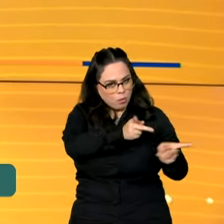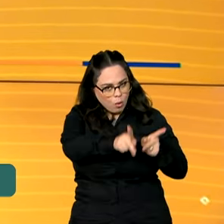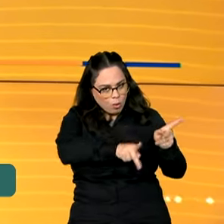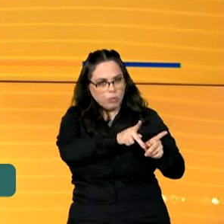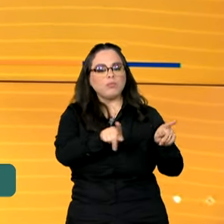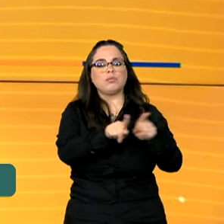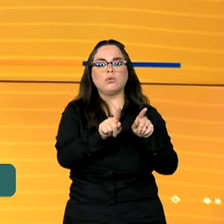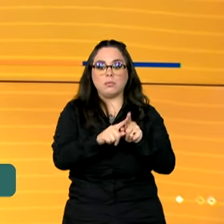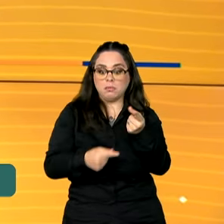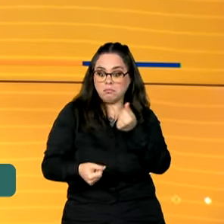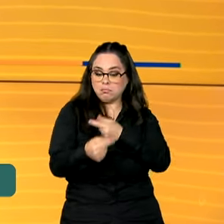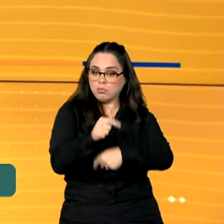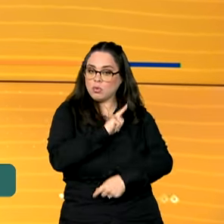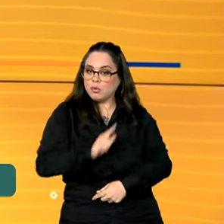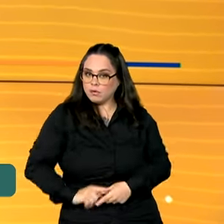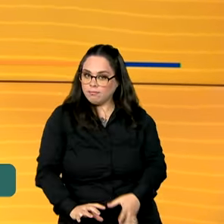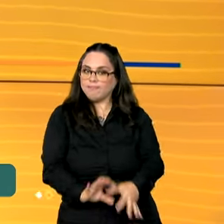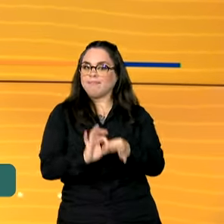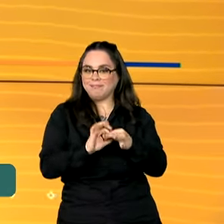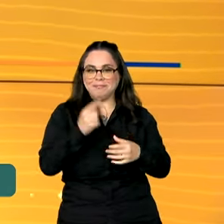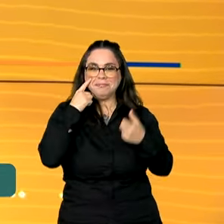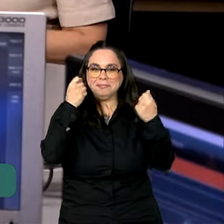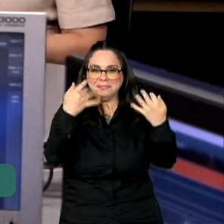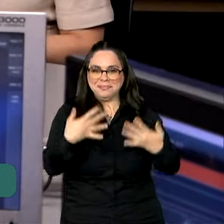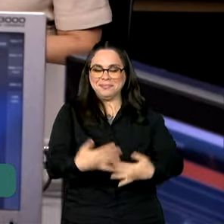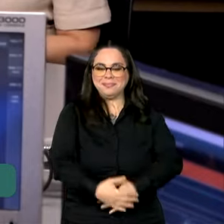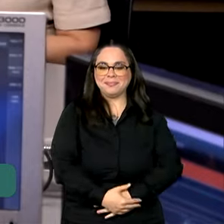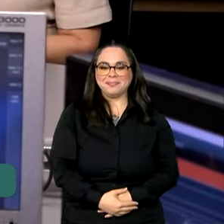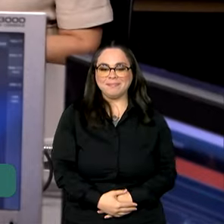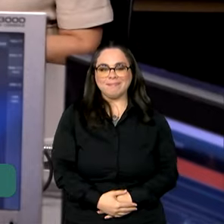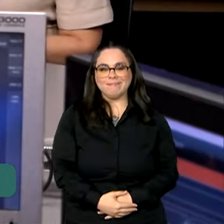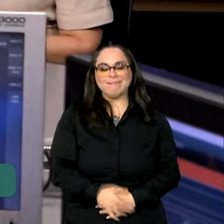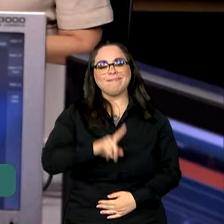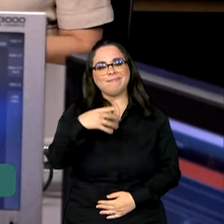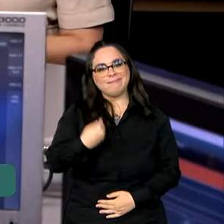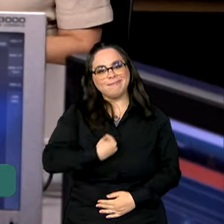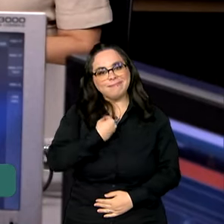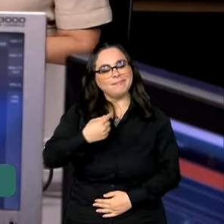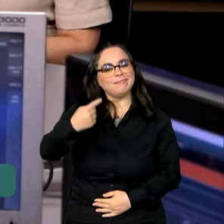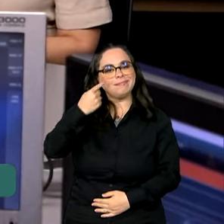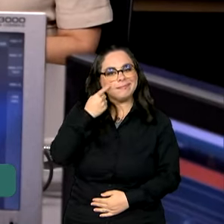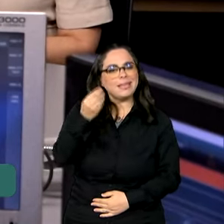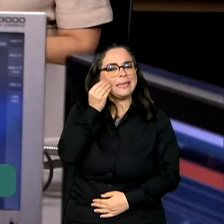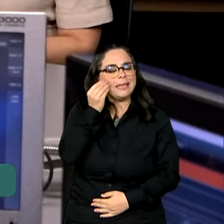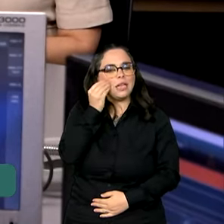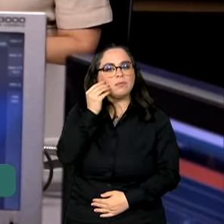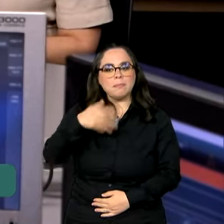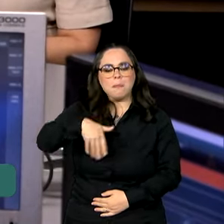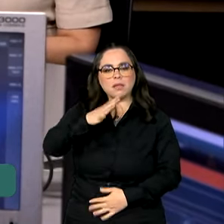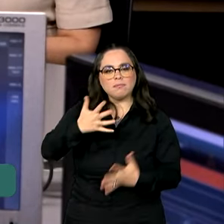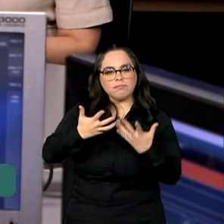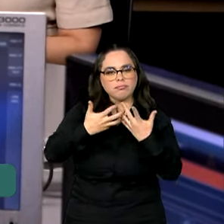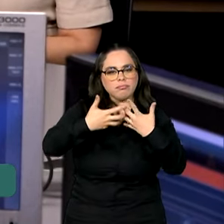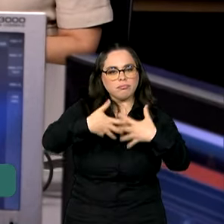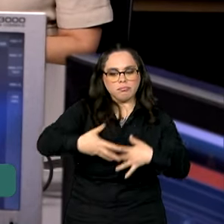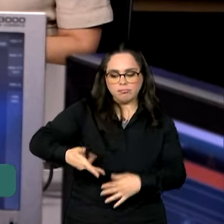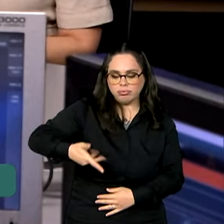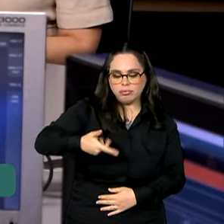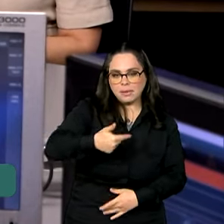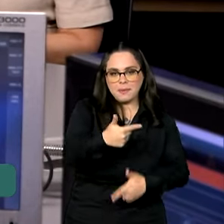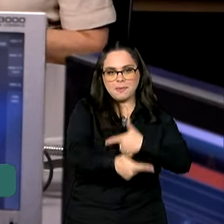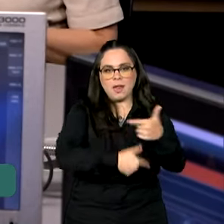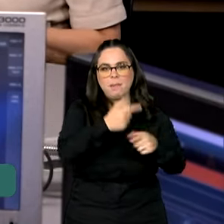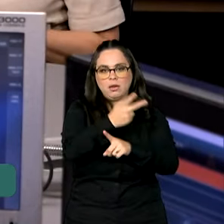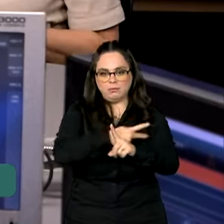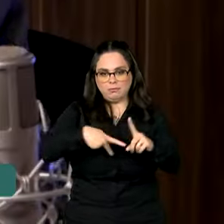público e ajudando o governo a economizar. Nós estamos tentando ser mais eficientes no trabalho da